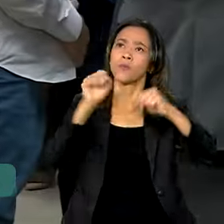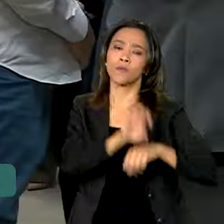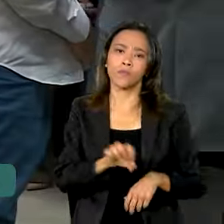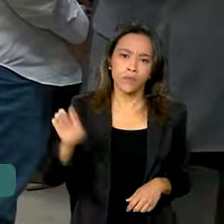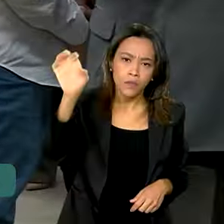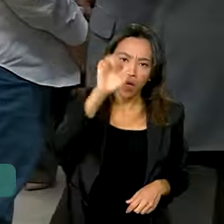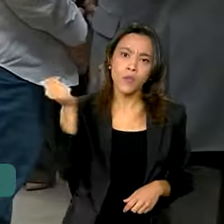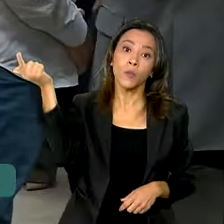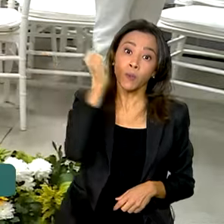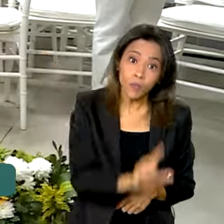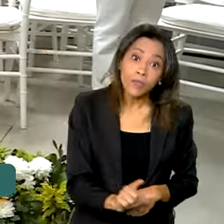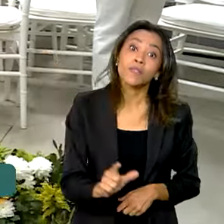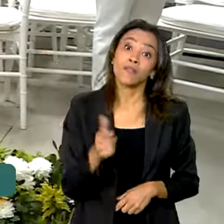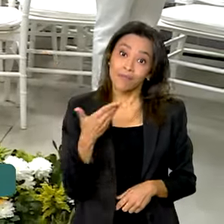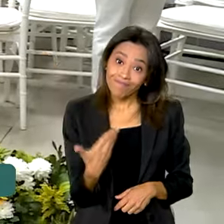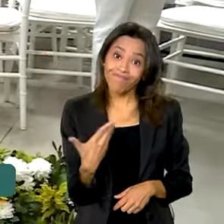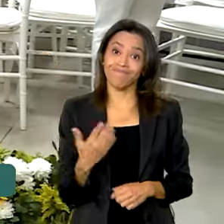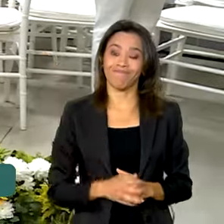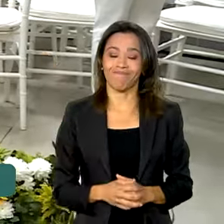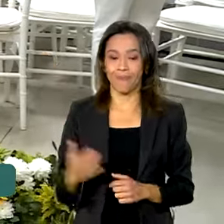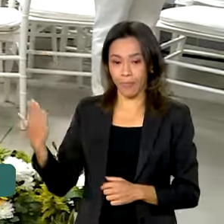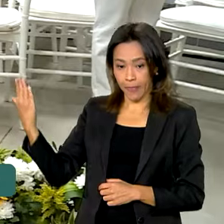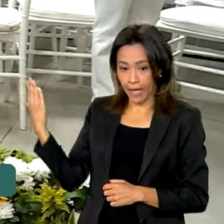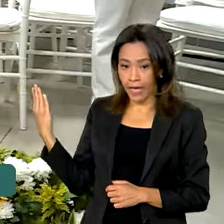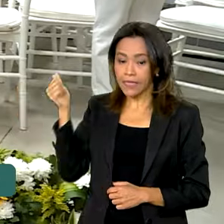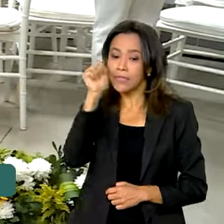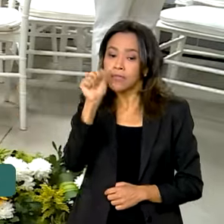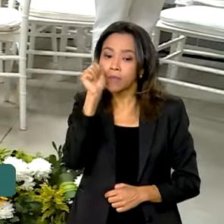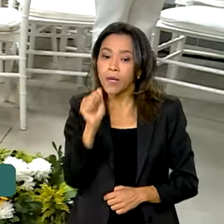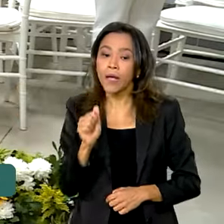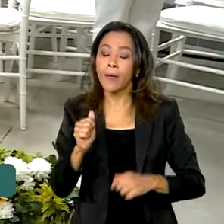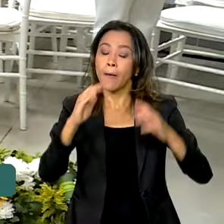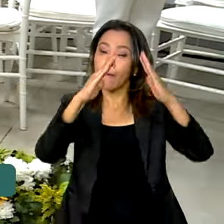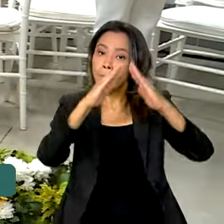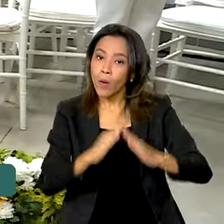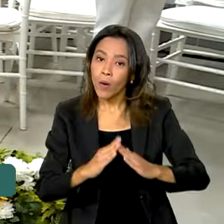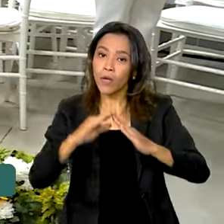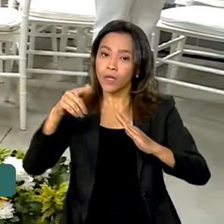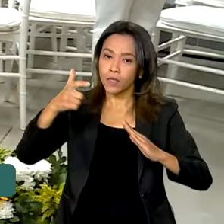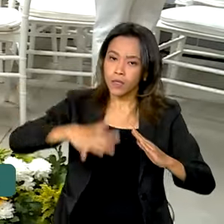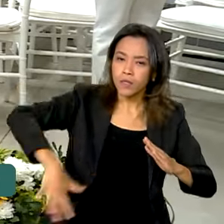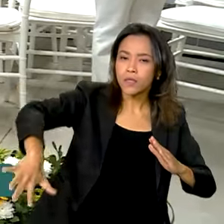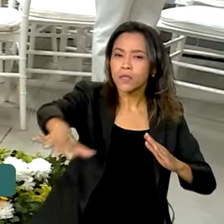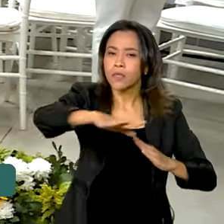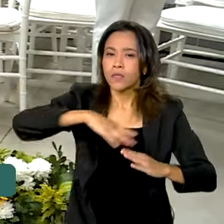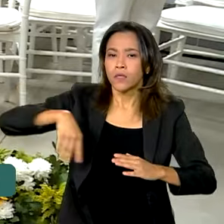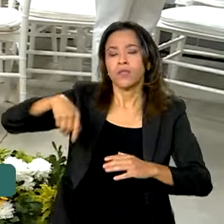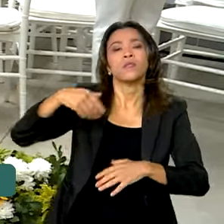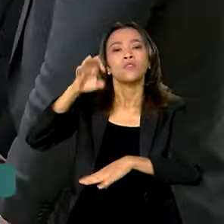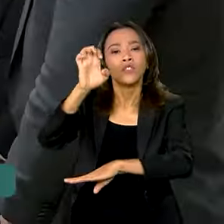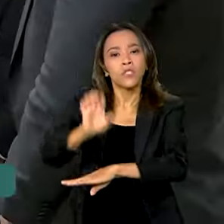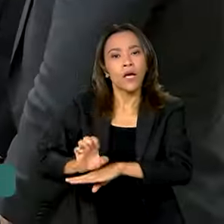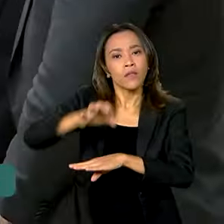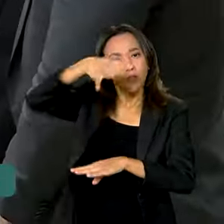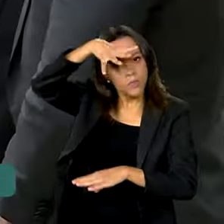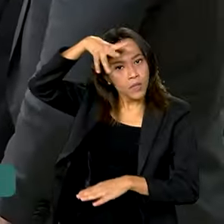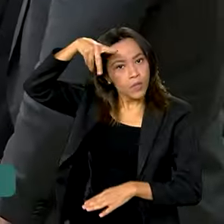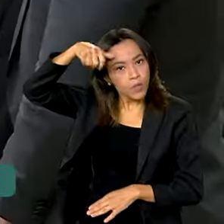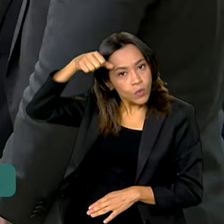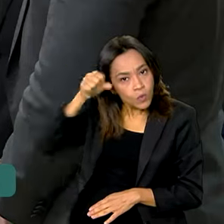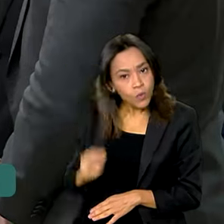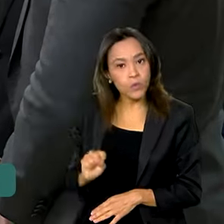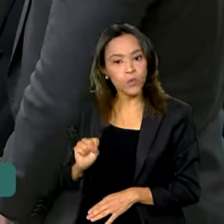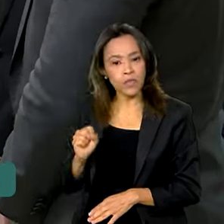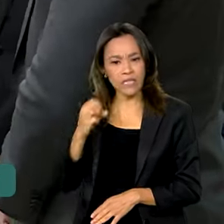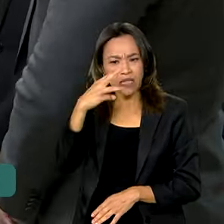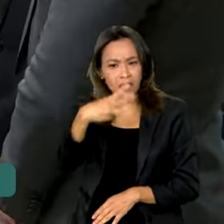federação estejam atendidos. Rosângela mora na Vila União Douradense, em Dourados, Mato Grosso do Sul. Depois de